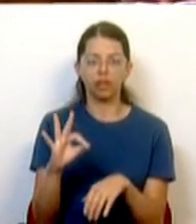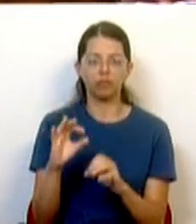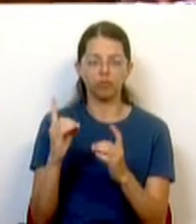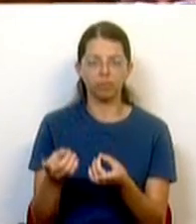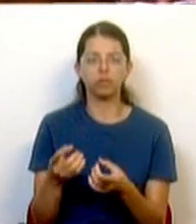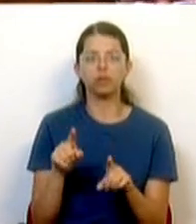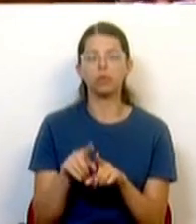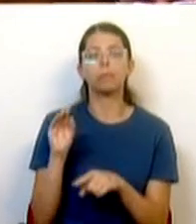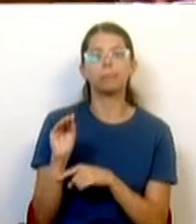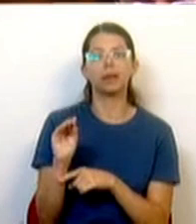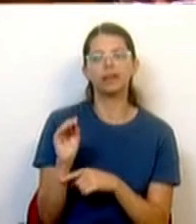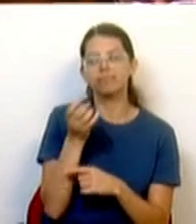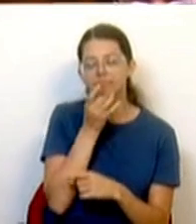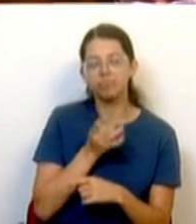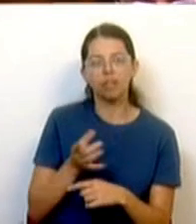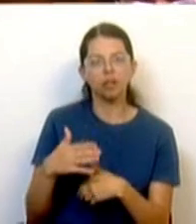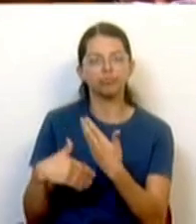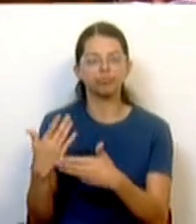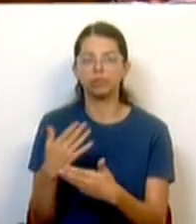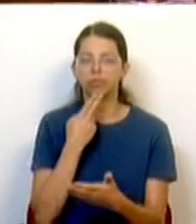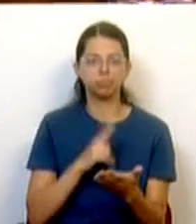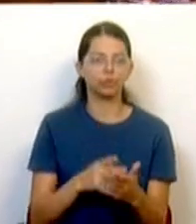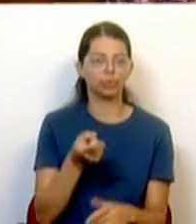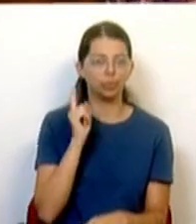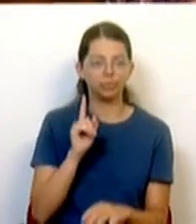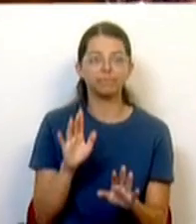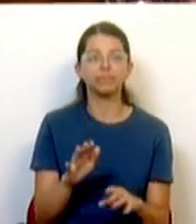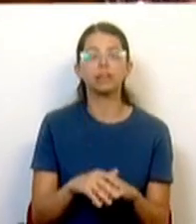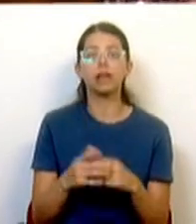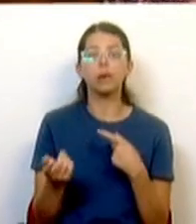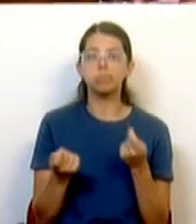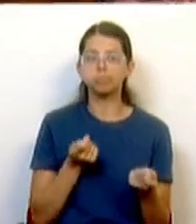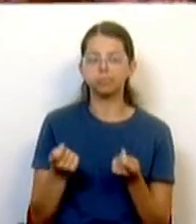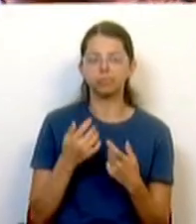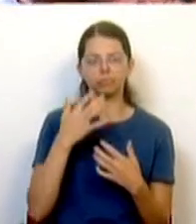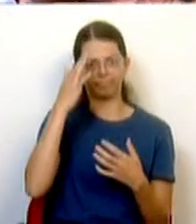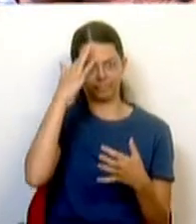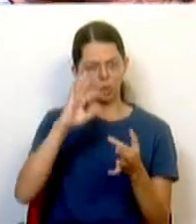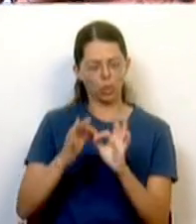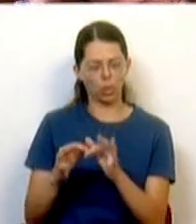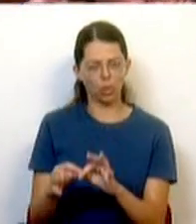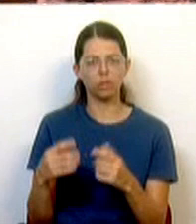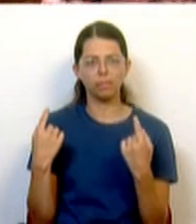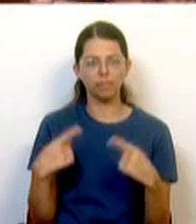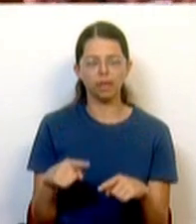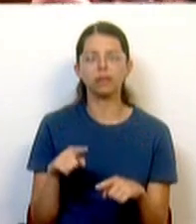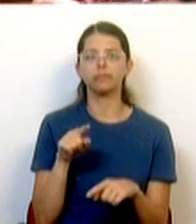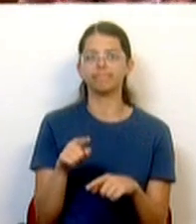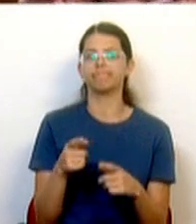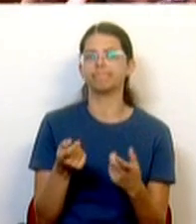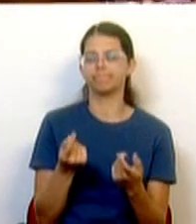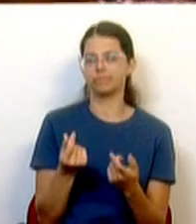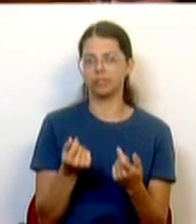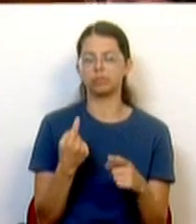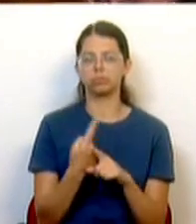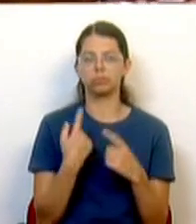banca, não é verdade. Não é verdade, é apenas e só uma gestão racional de um instrumento financeiro importantíssimo que é